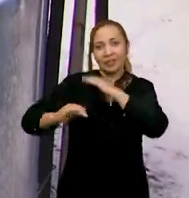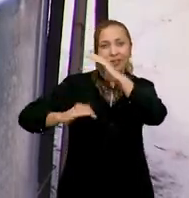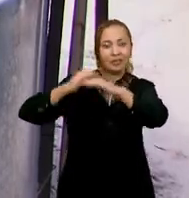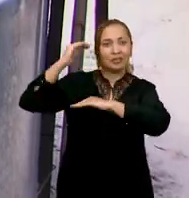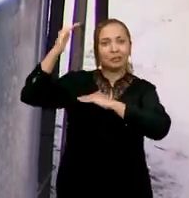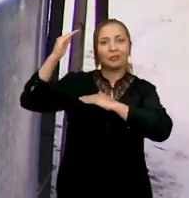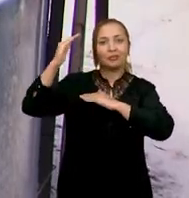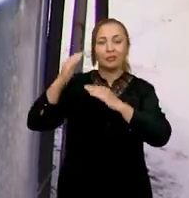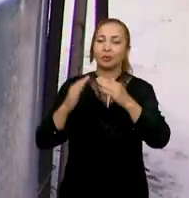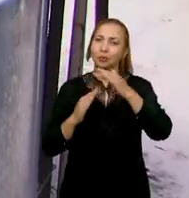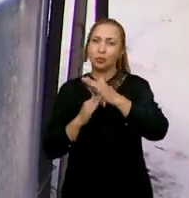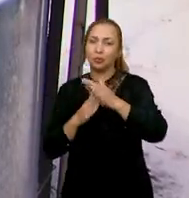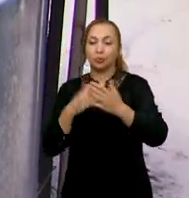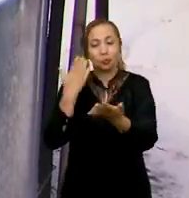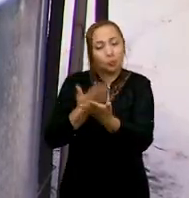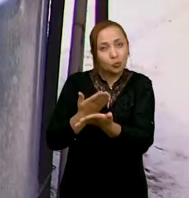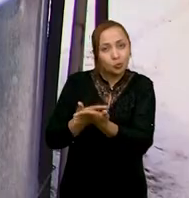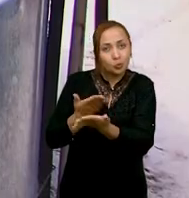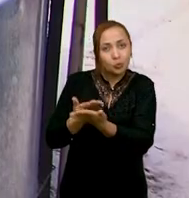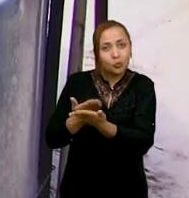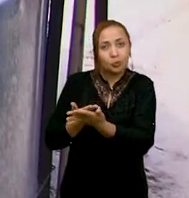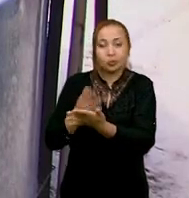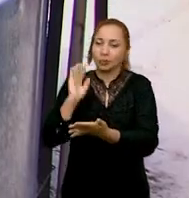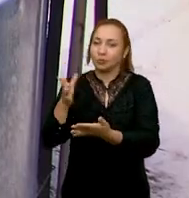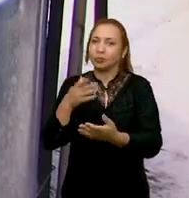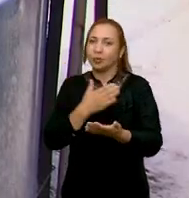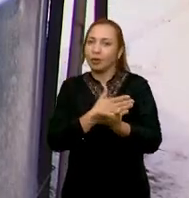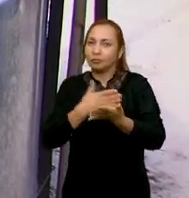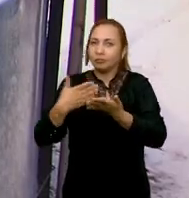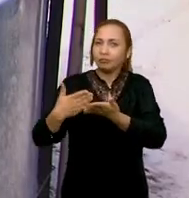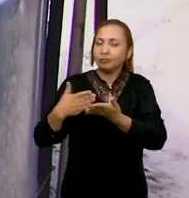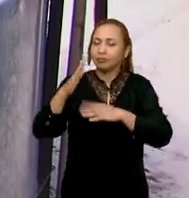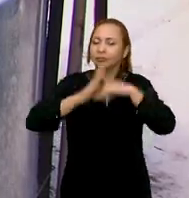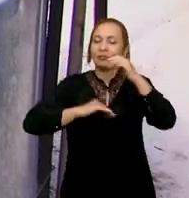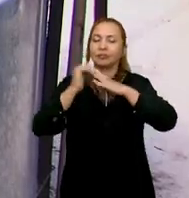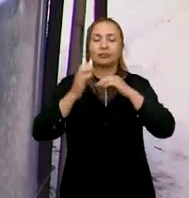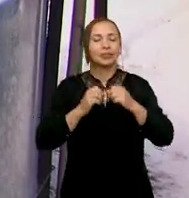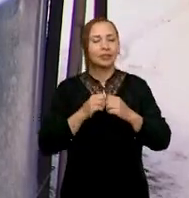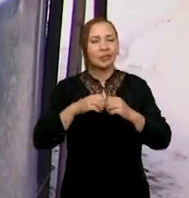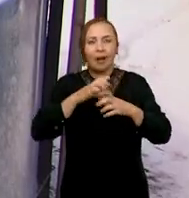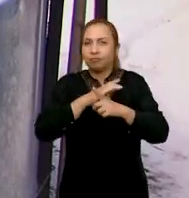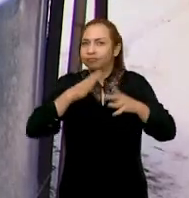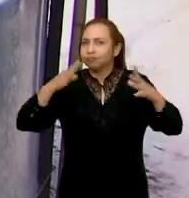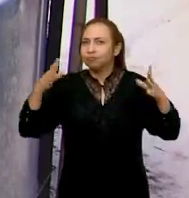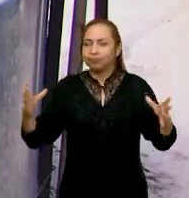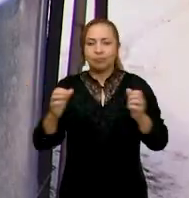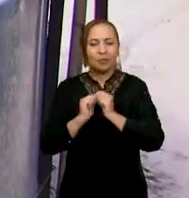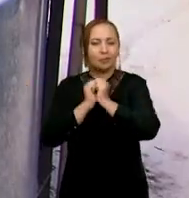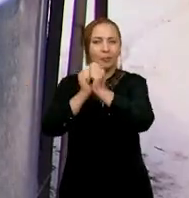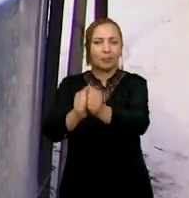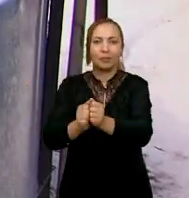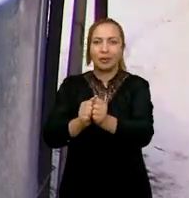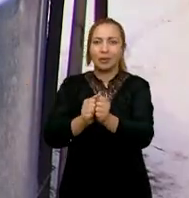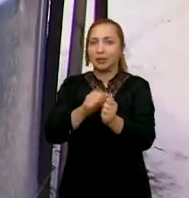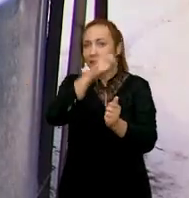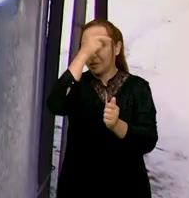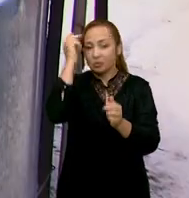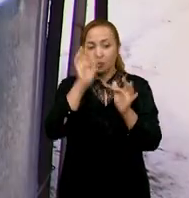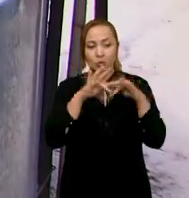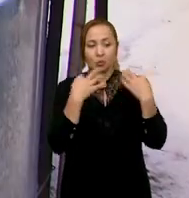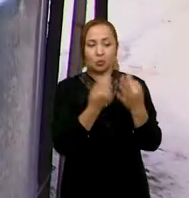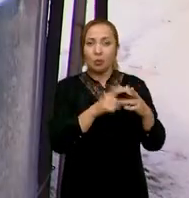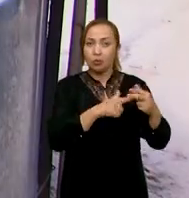num período de estudo, né? A gente já começa com uma prática bem grande, né? Acompanhando os pequenos produtores,